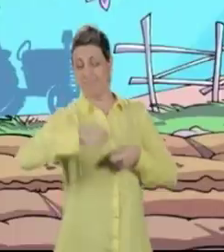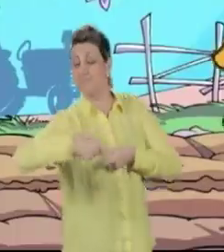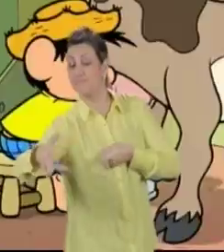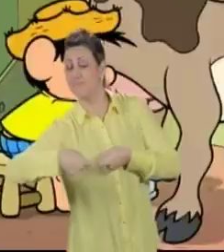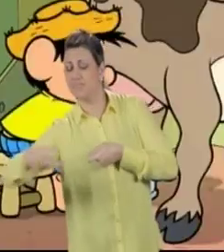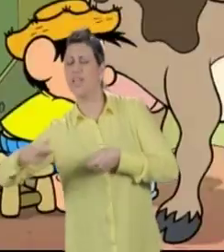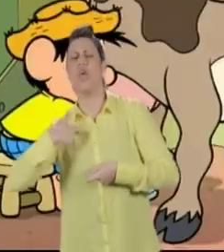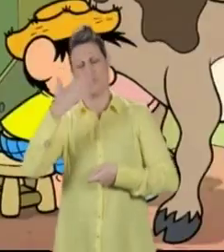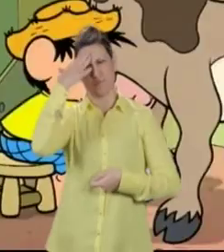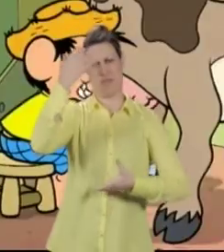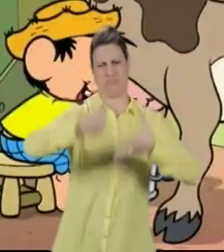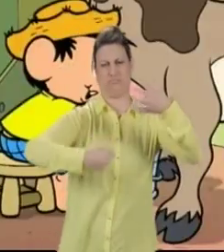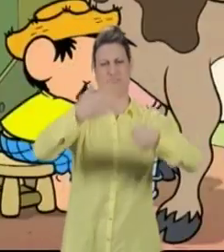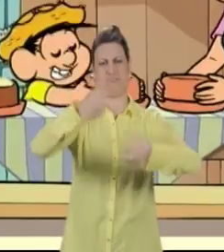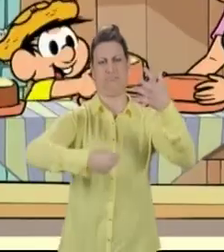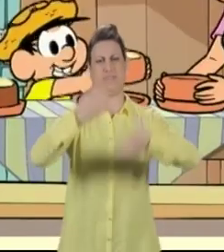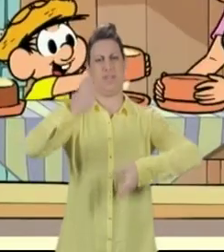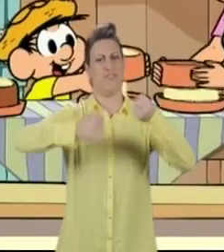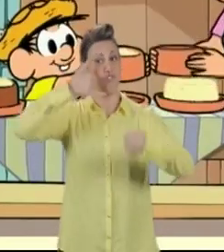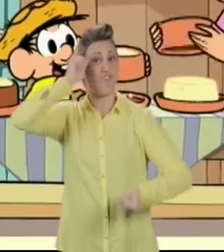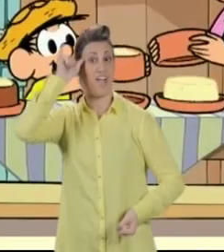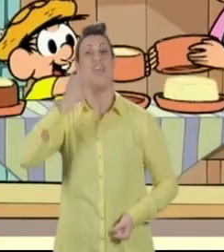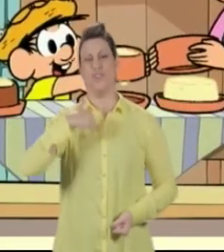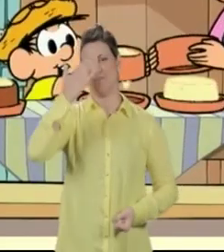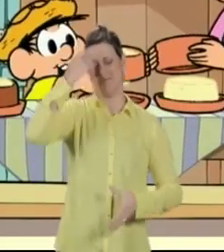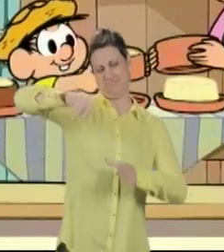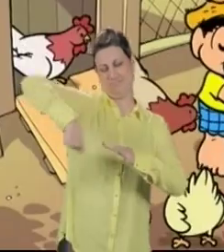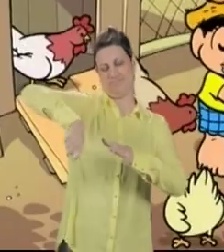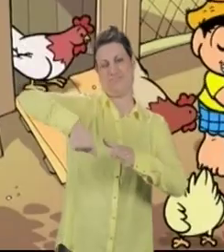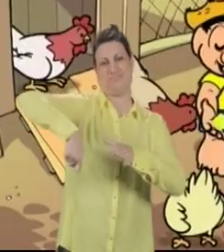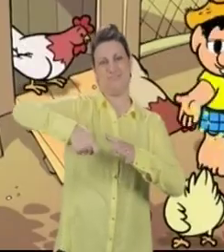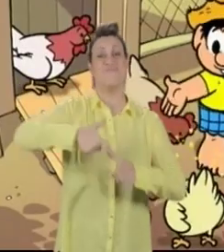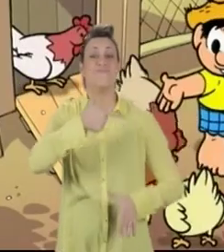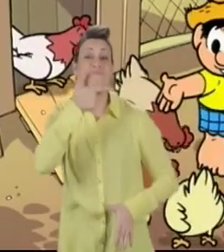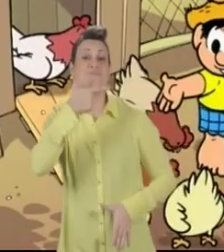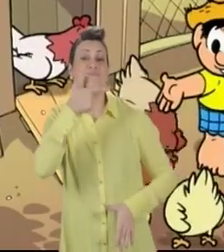semear, se ordenhar uma vaca e ter queijo aprendi a fazer.